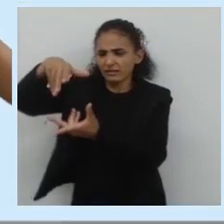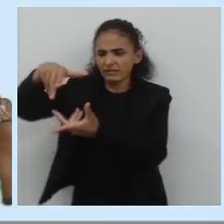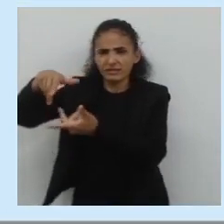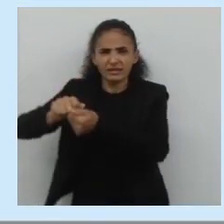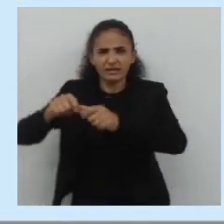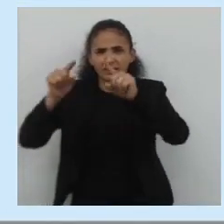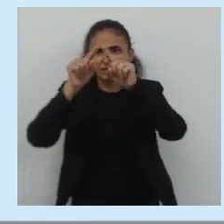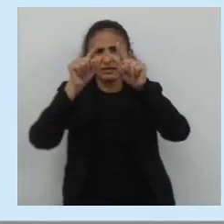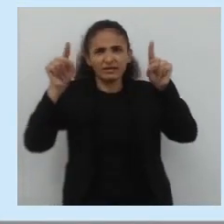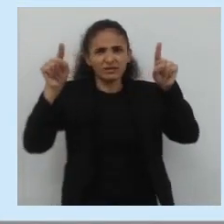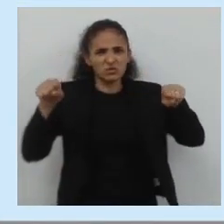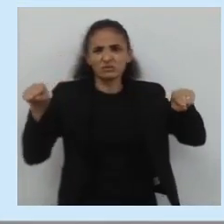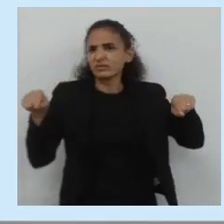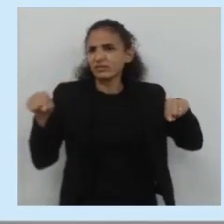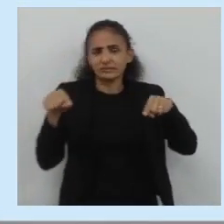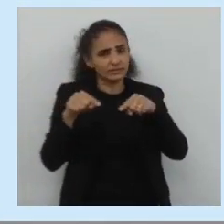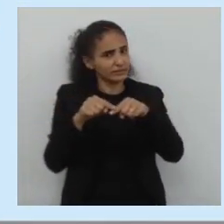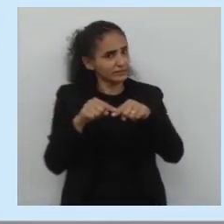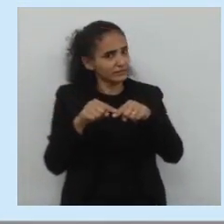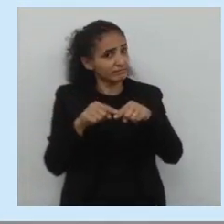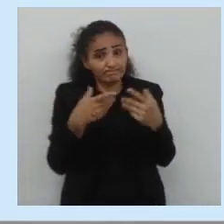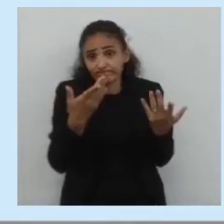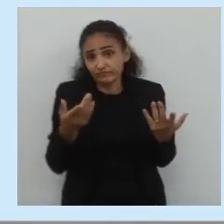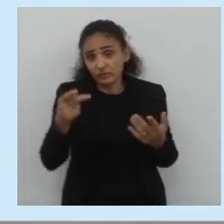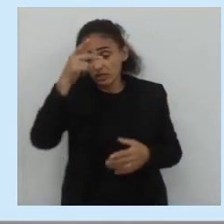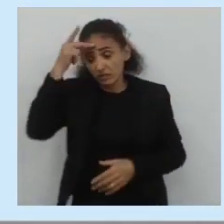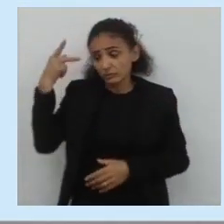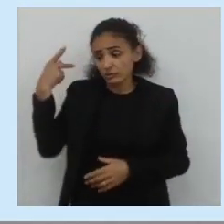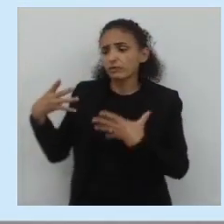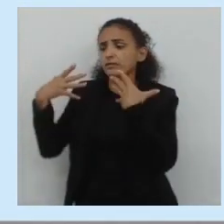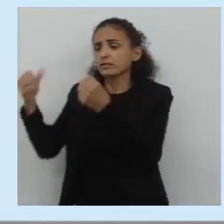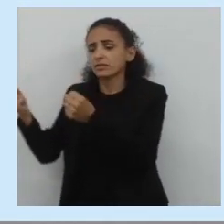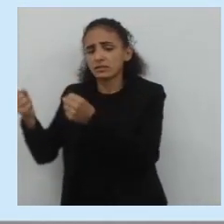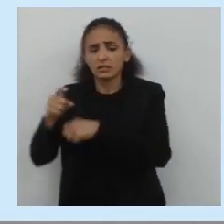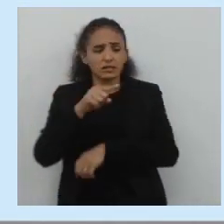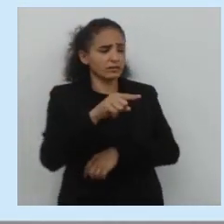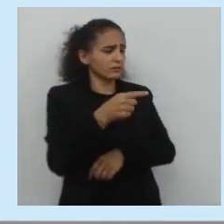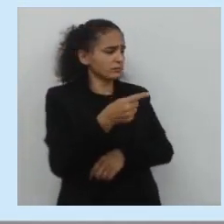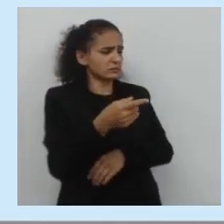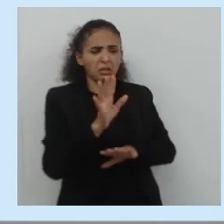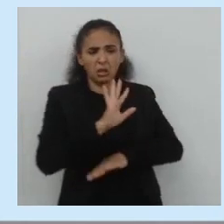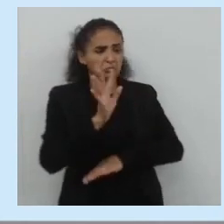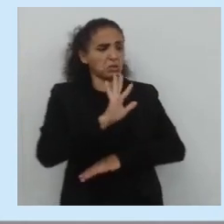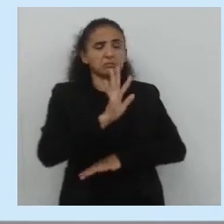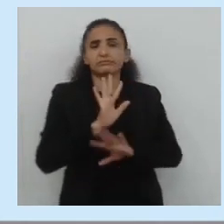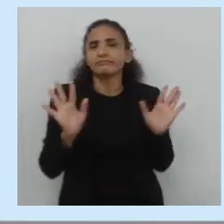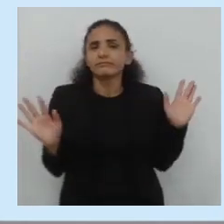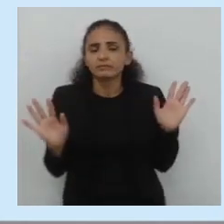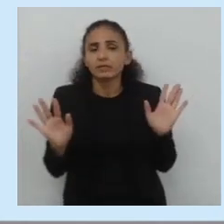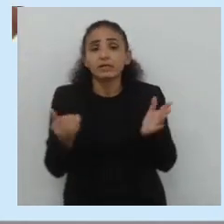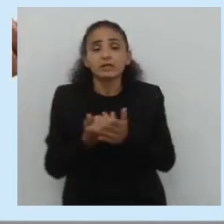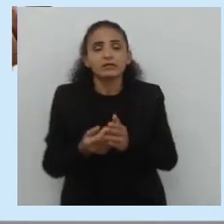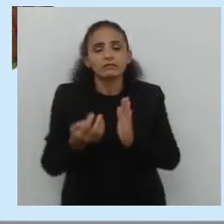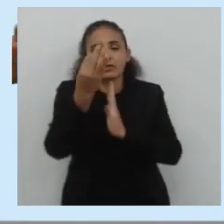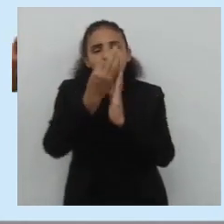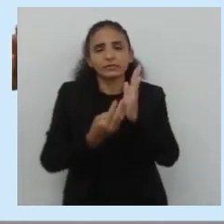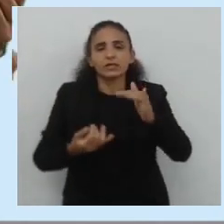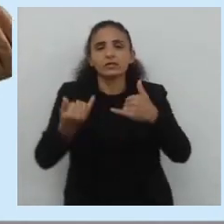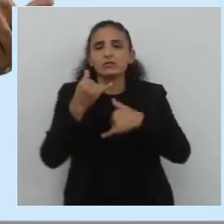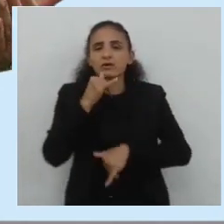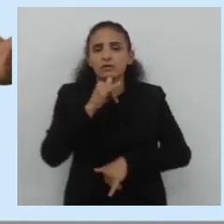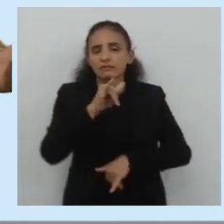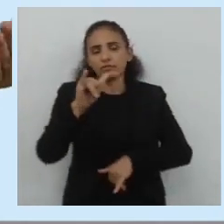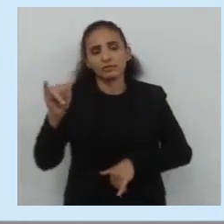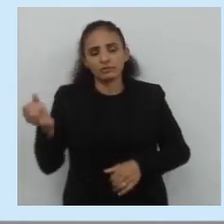Quando eu digo a terra é quadrada, ela pode ser não aceitável, se o texto for um texto informativo. Mas, se for uma